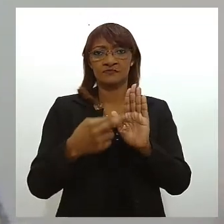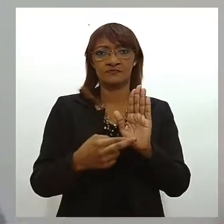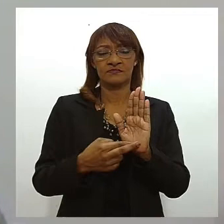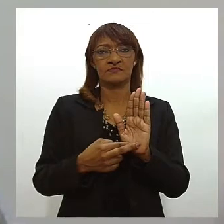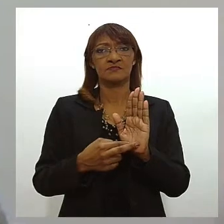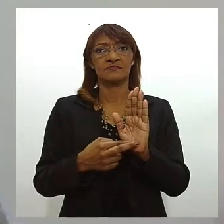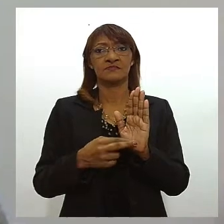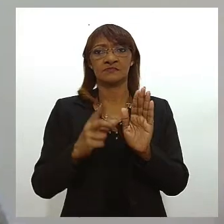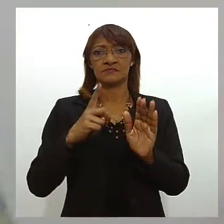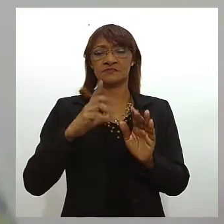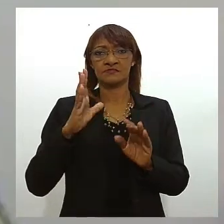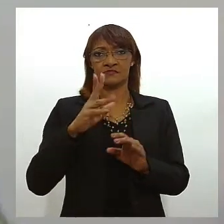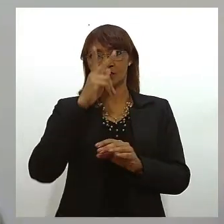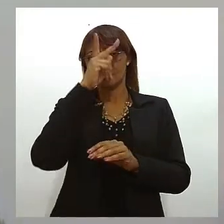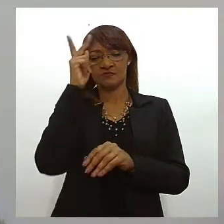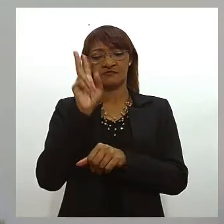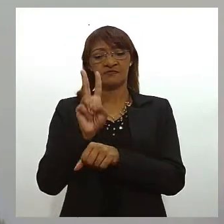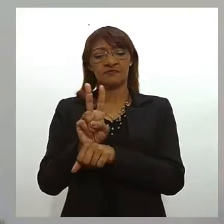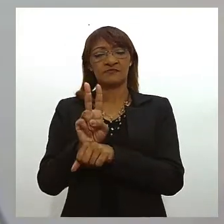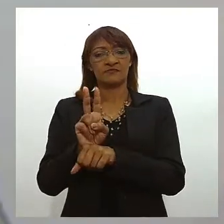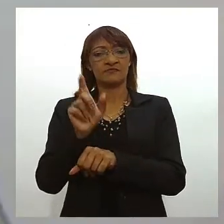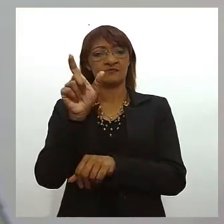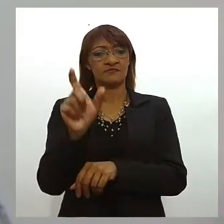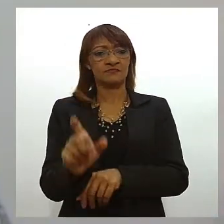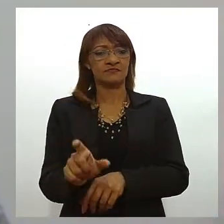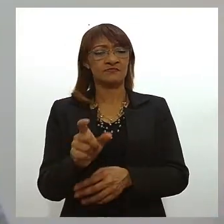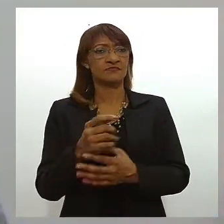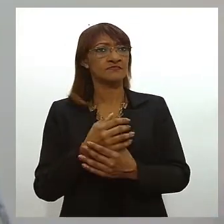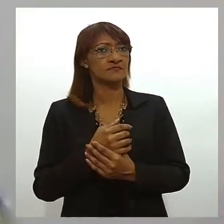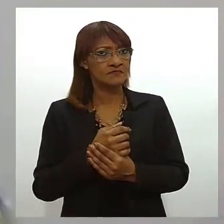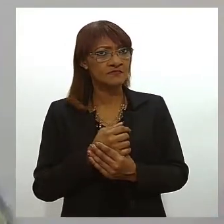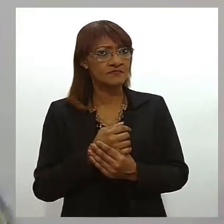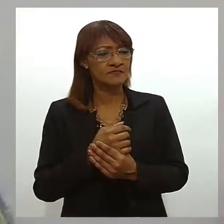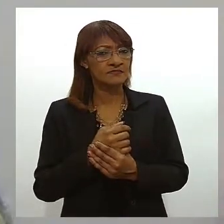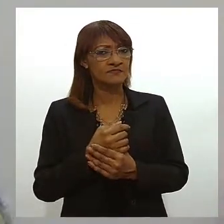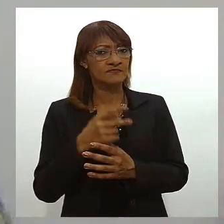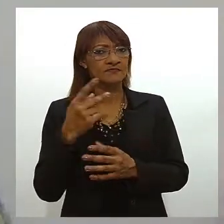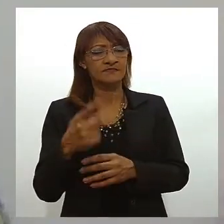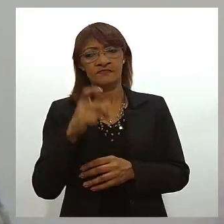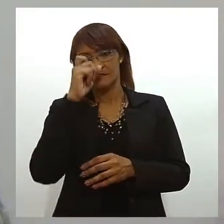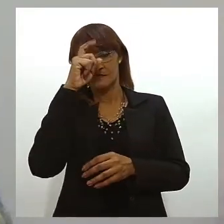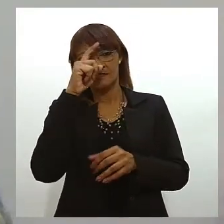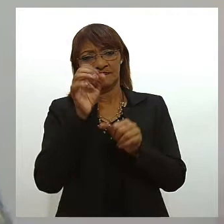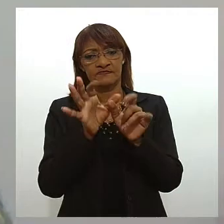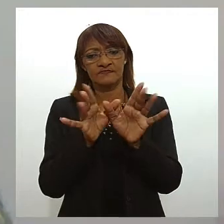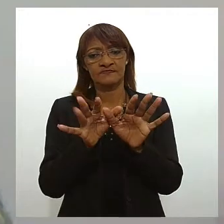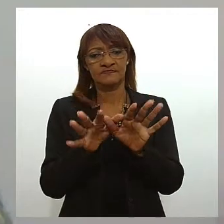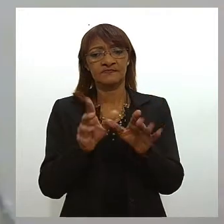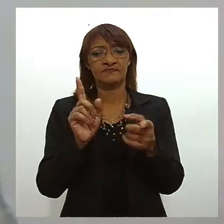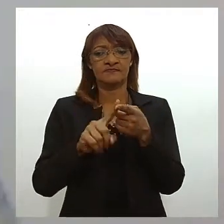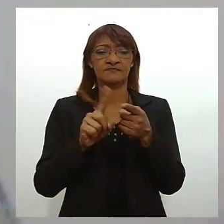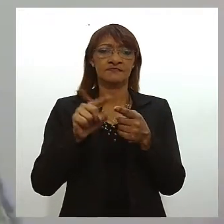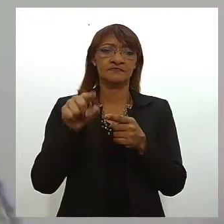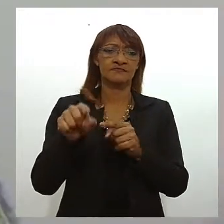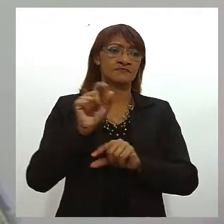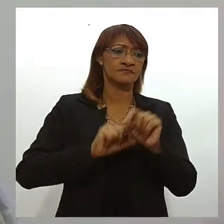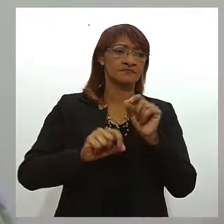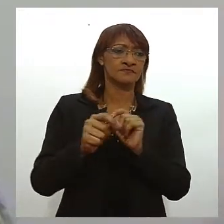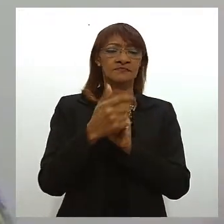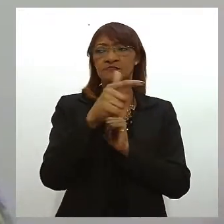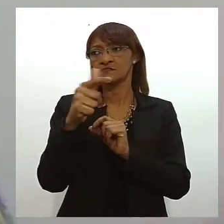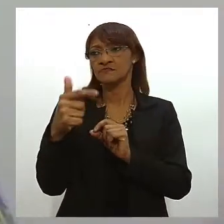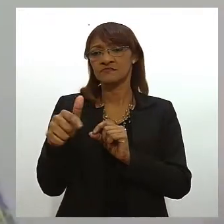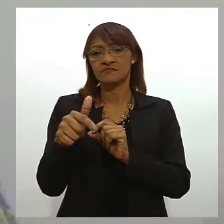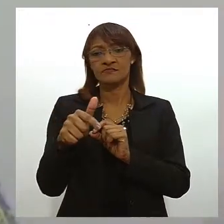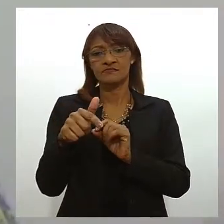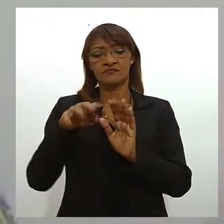tem implementado hoje na instituição, de protocolos assistenciais já pré-definidos aqui no Hospital de Cirurgia. E, além disso, a implementação de mais alguns outros protocolos que